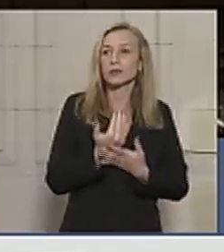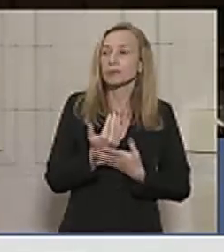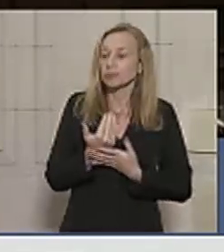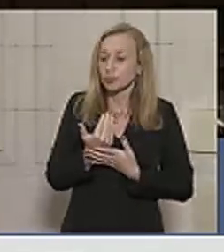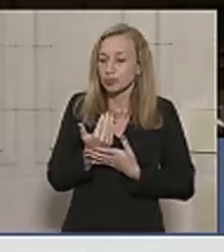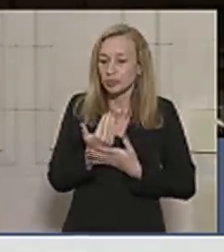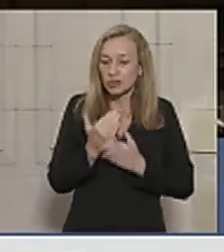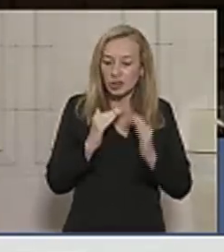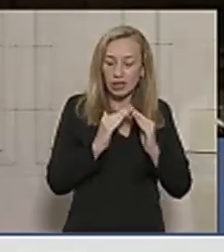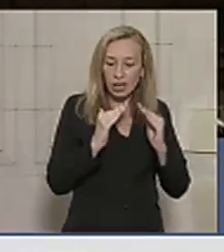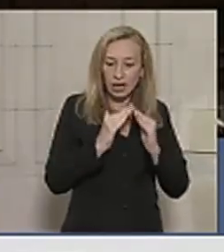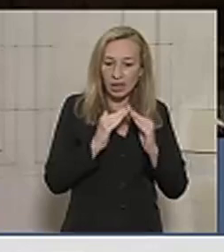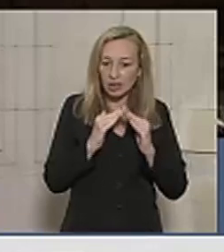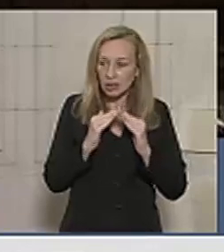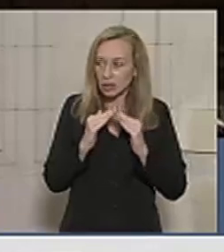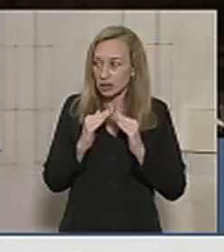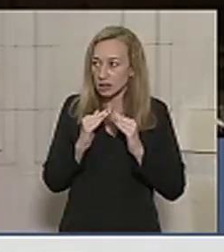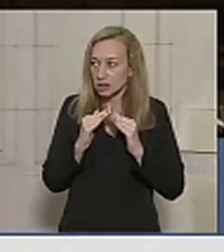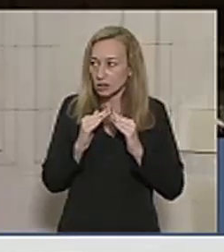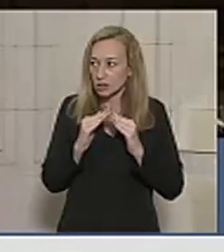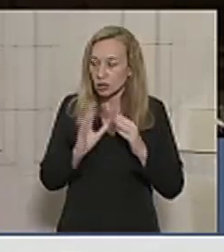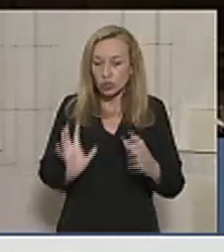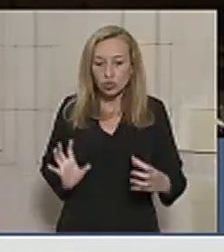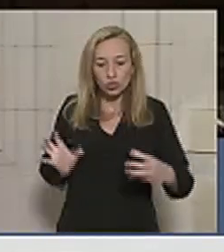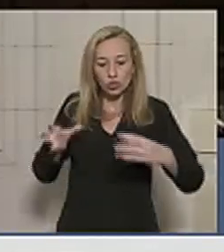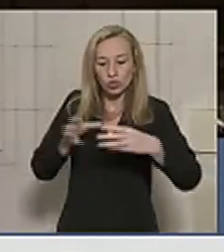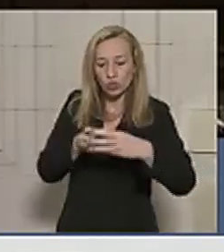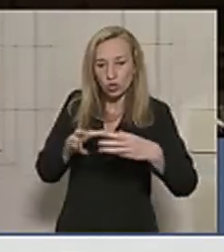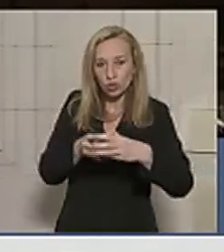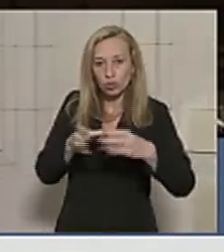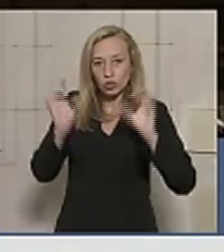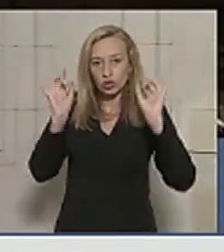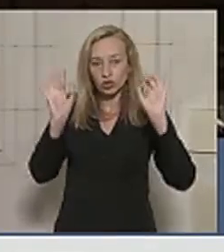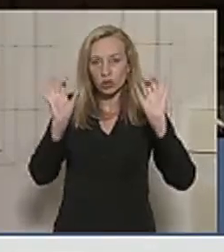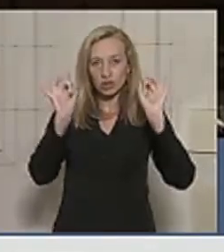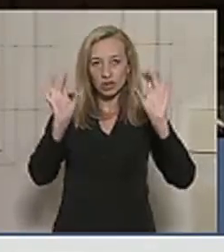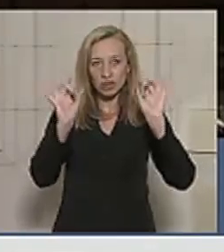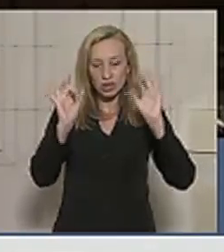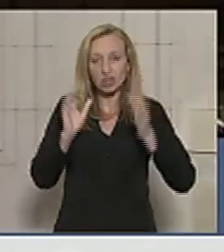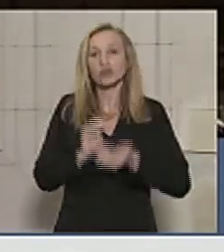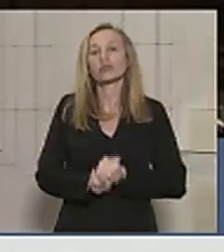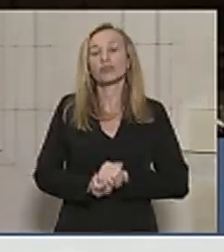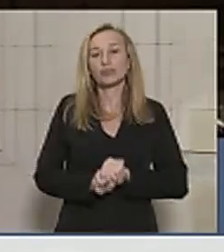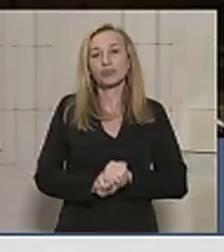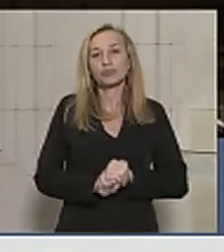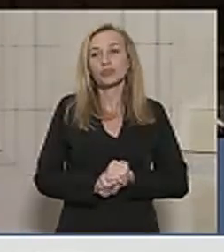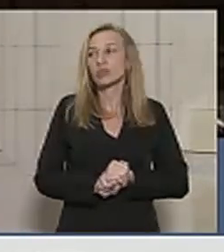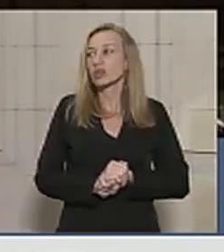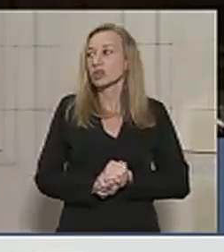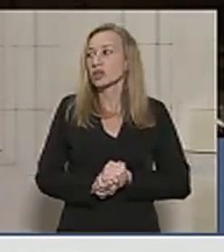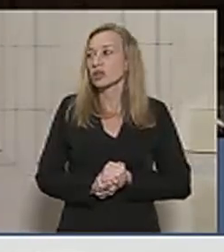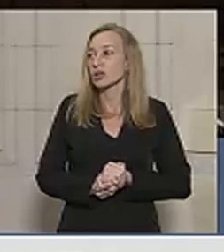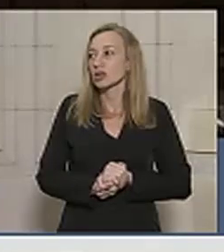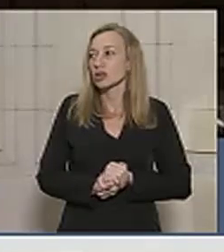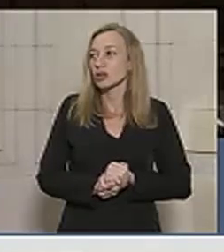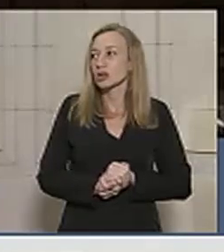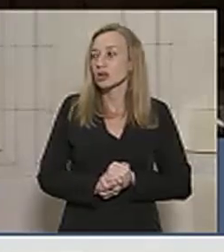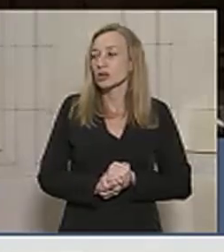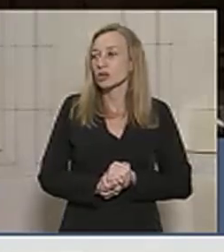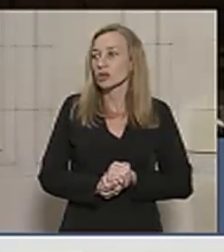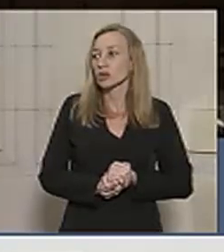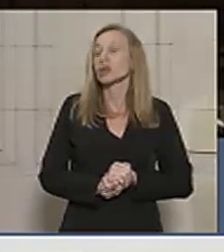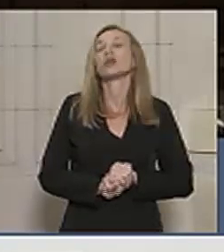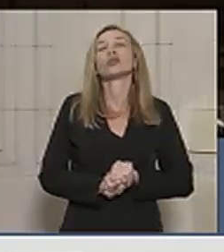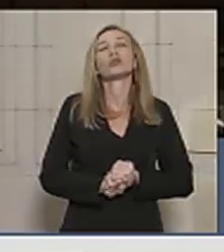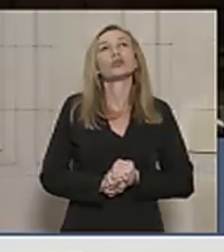casa, a instalação de uma comissão especial do desporto de alto rendimento, que versa sobre o desporto,